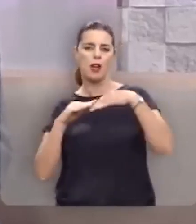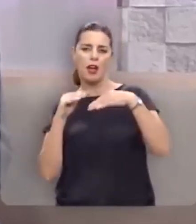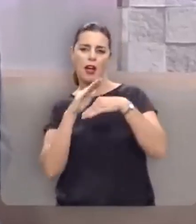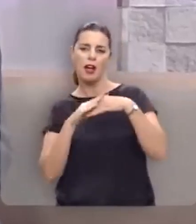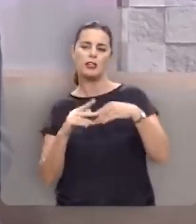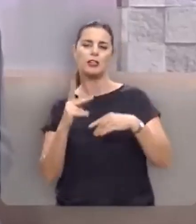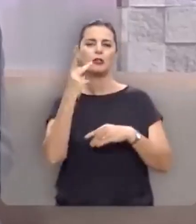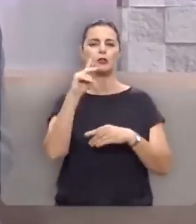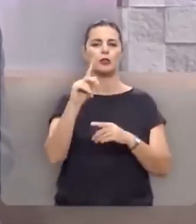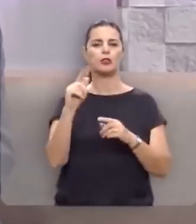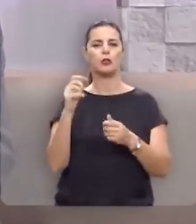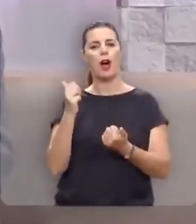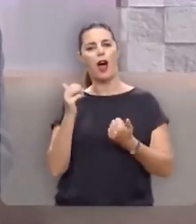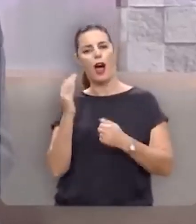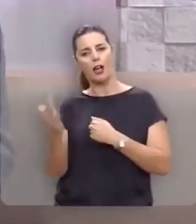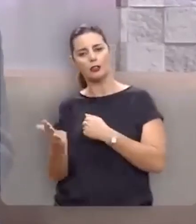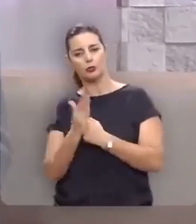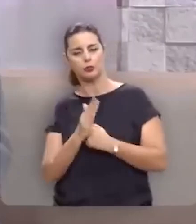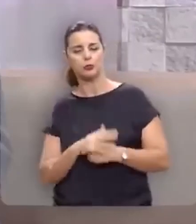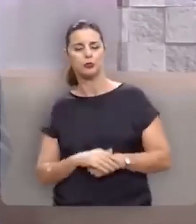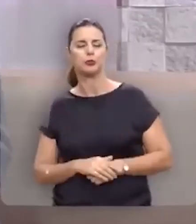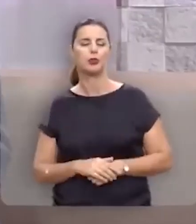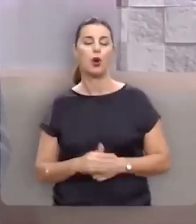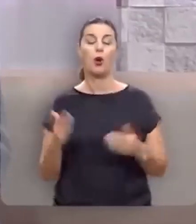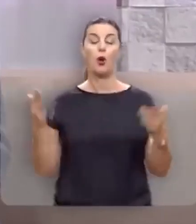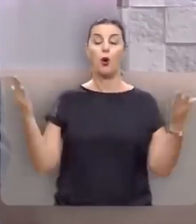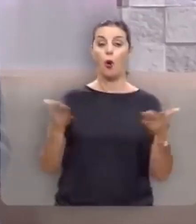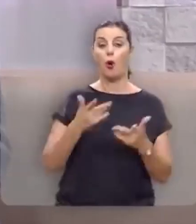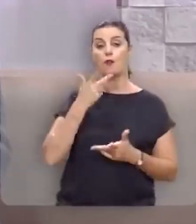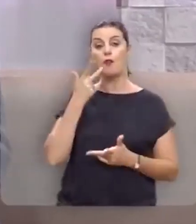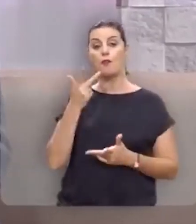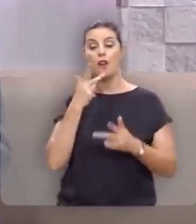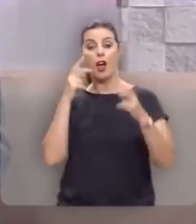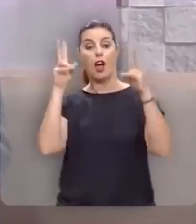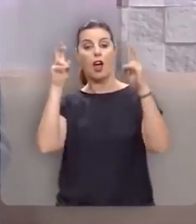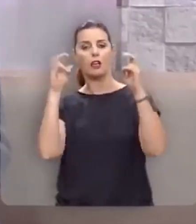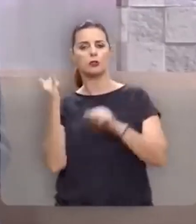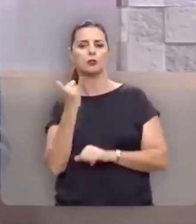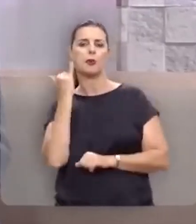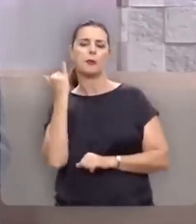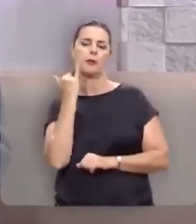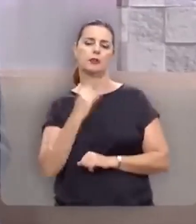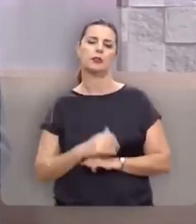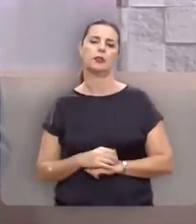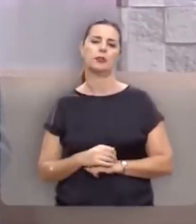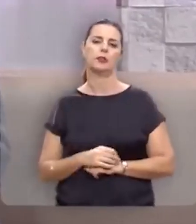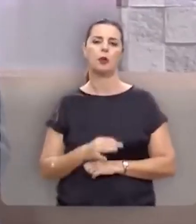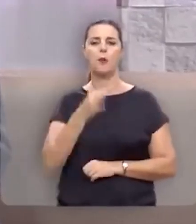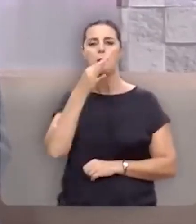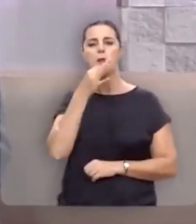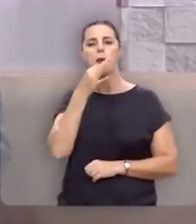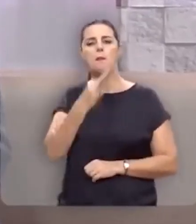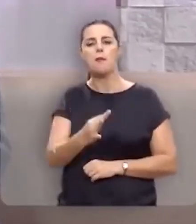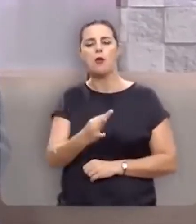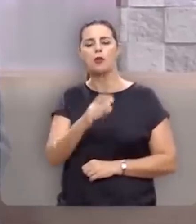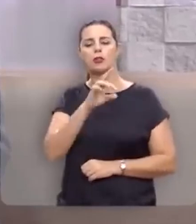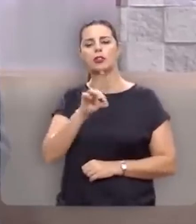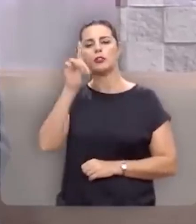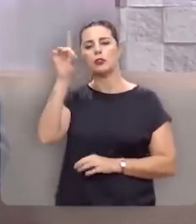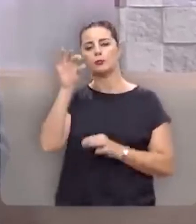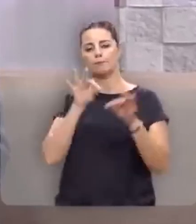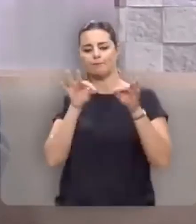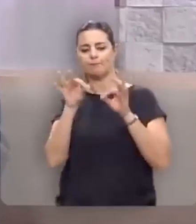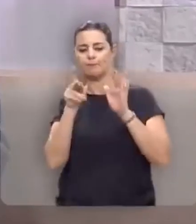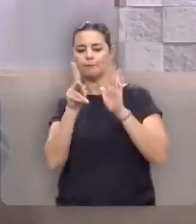carinho e pela sua colaboração. Hoje eu quero tratar de um assunto tão importante, o propósito de